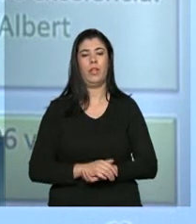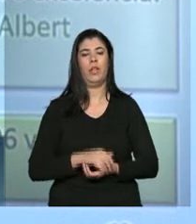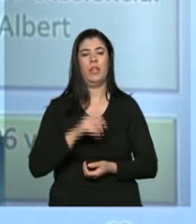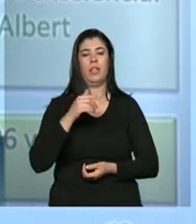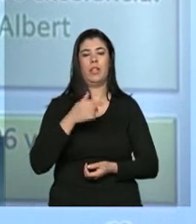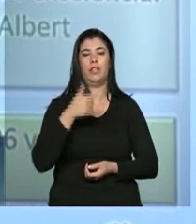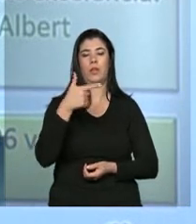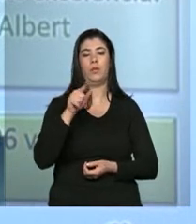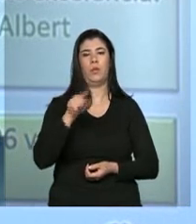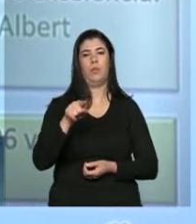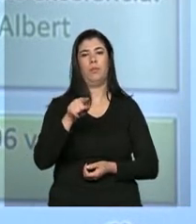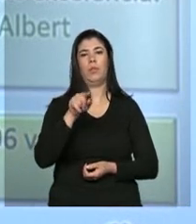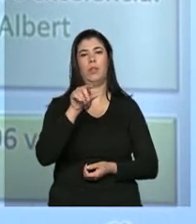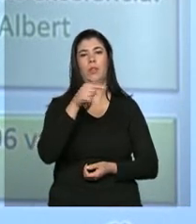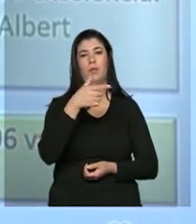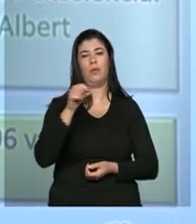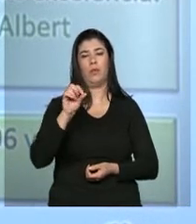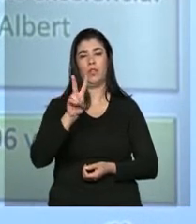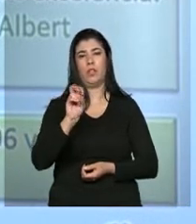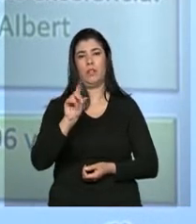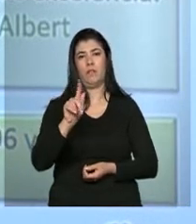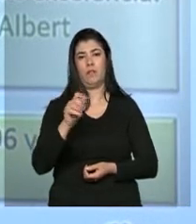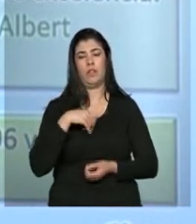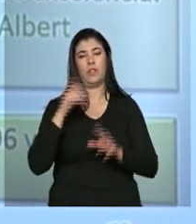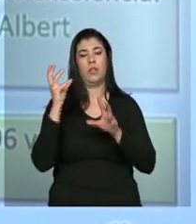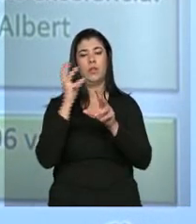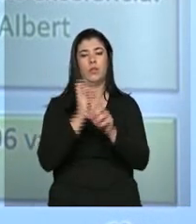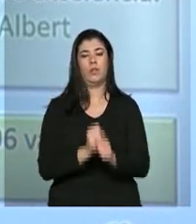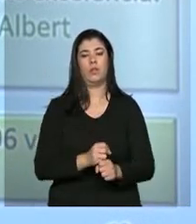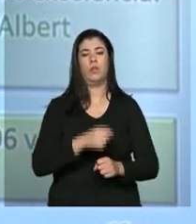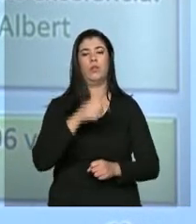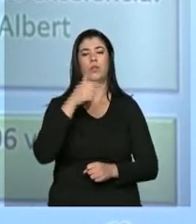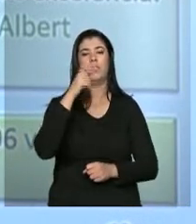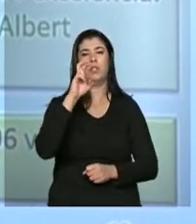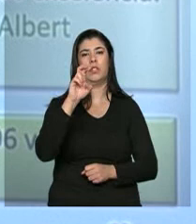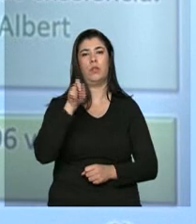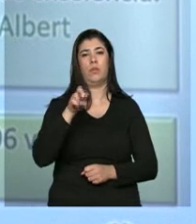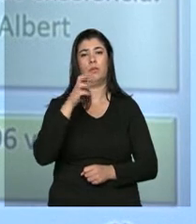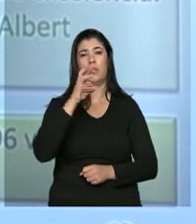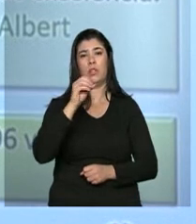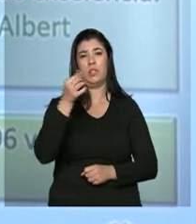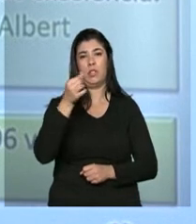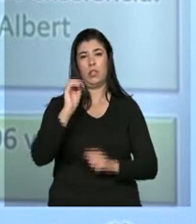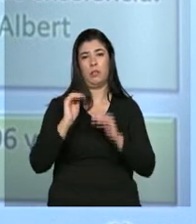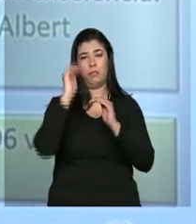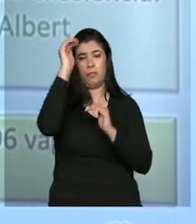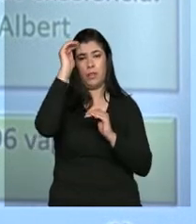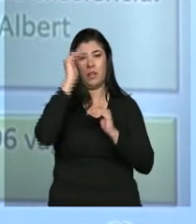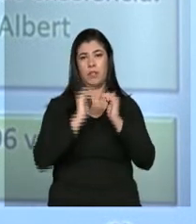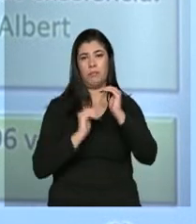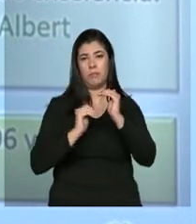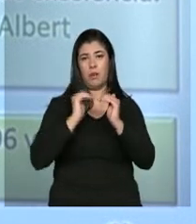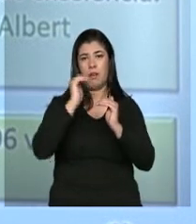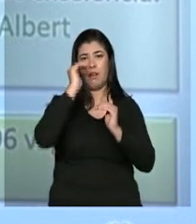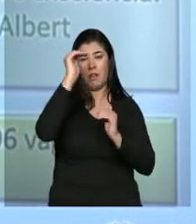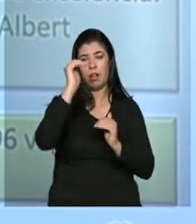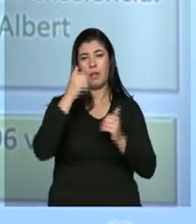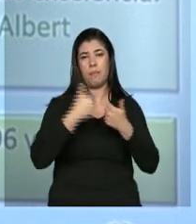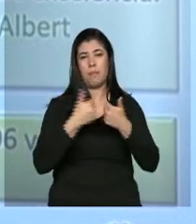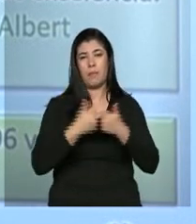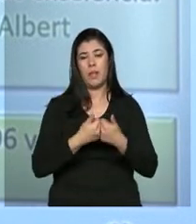vagas, que se somam a 5.306 acima, e isso totaliza perto de 7.600,